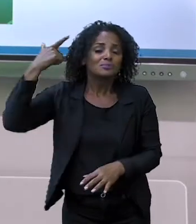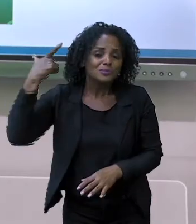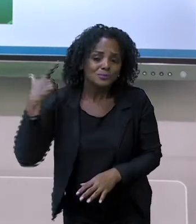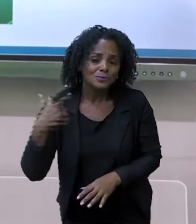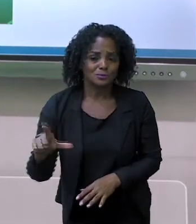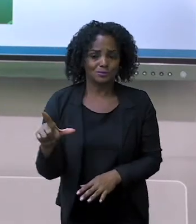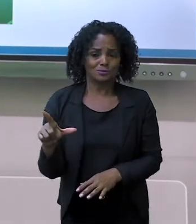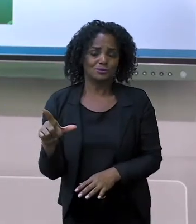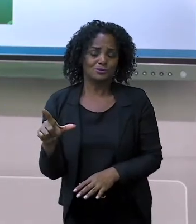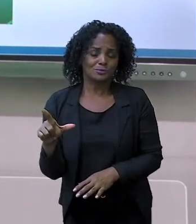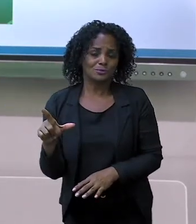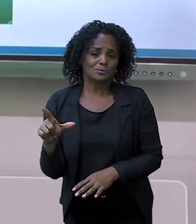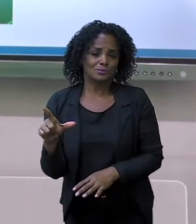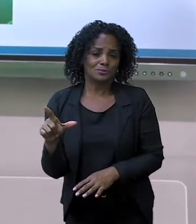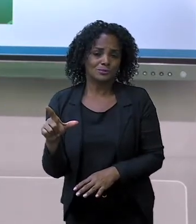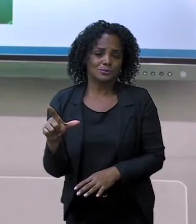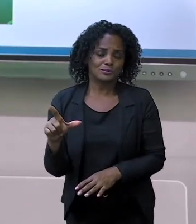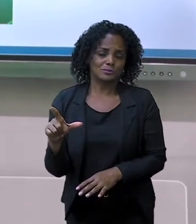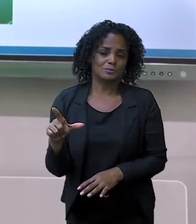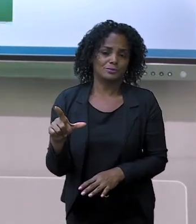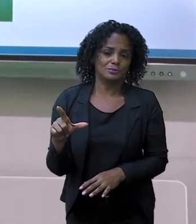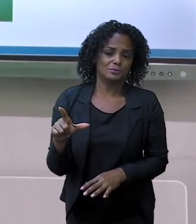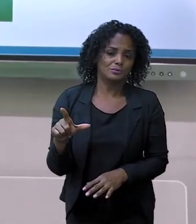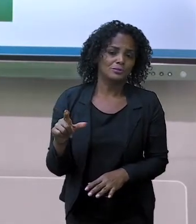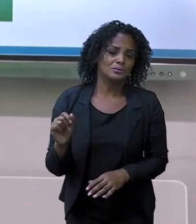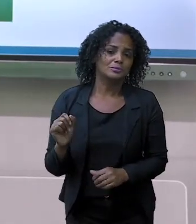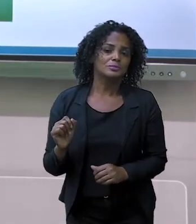muitos e não iria conseguir contar.